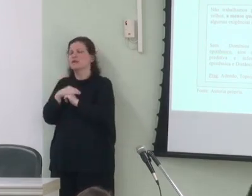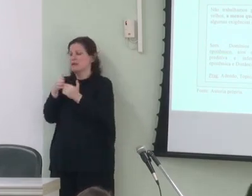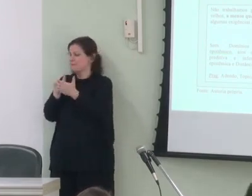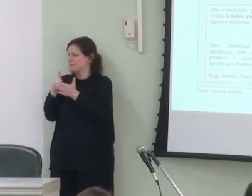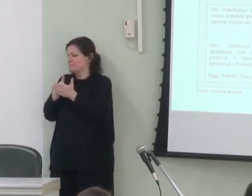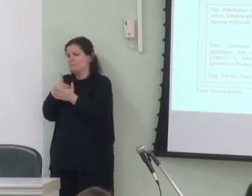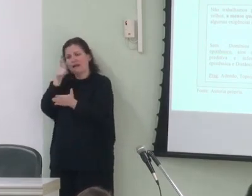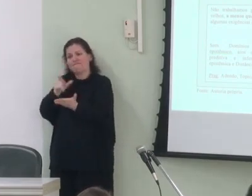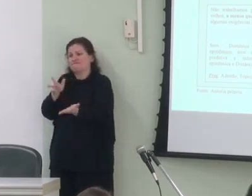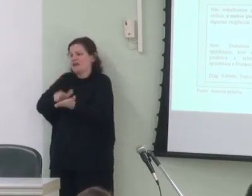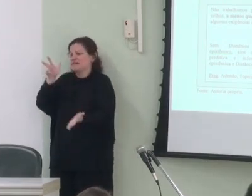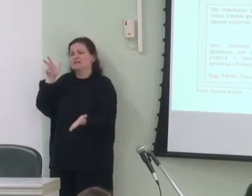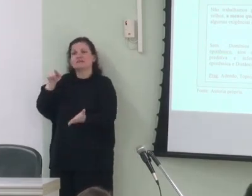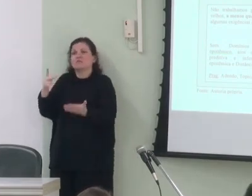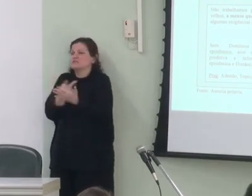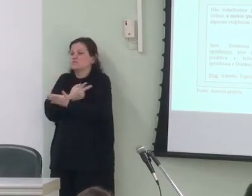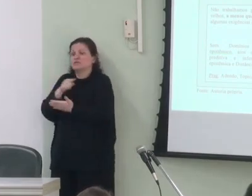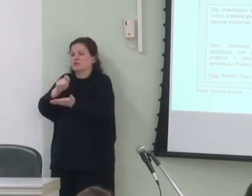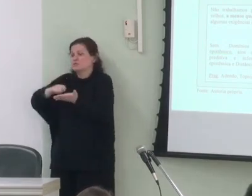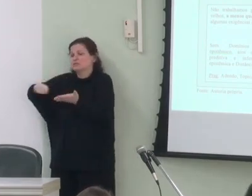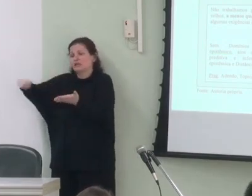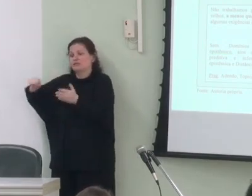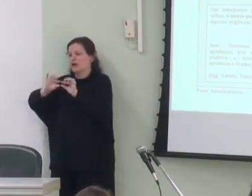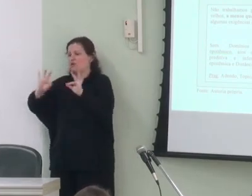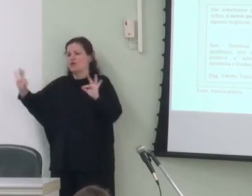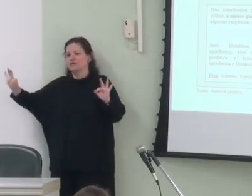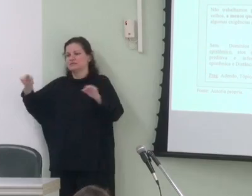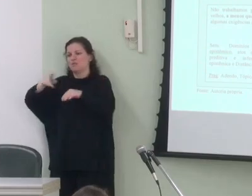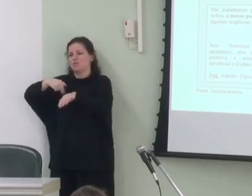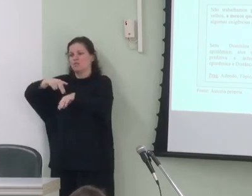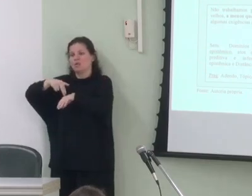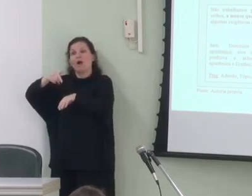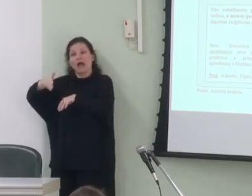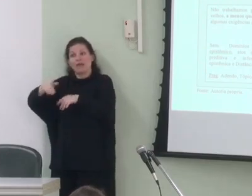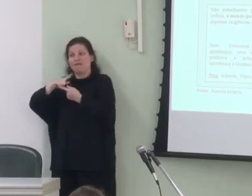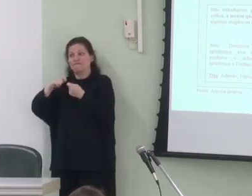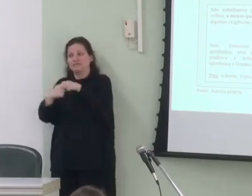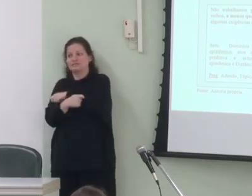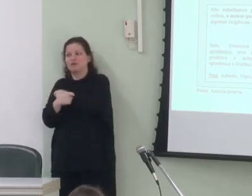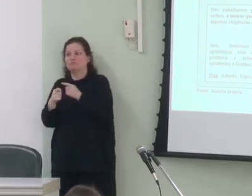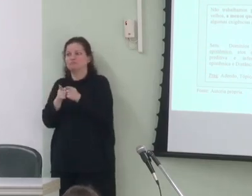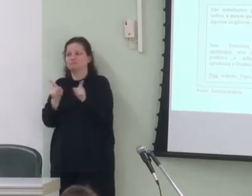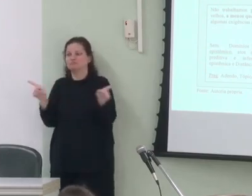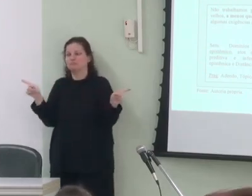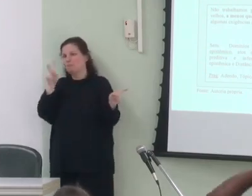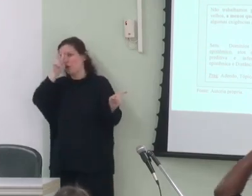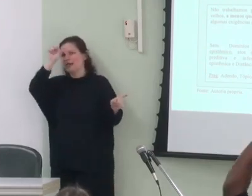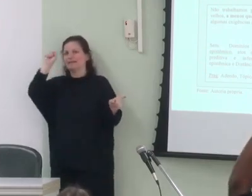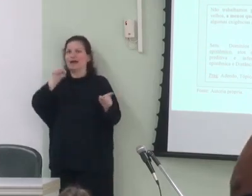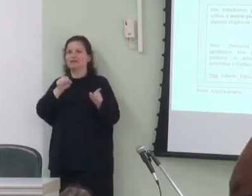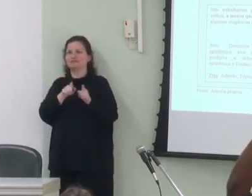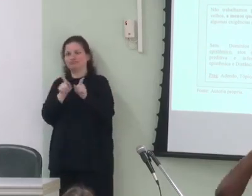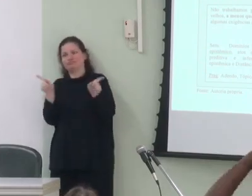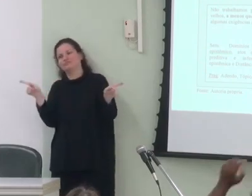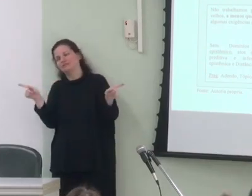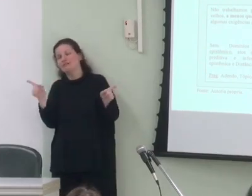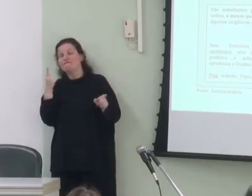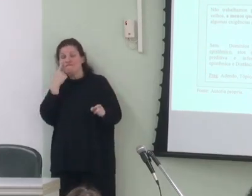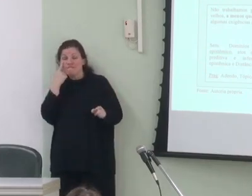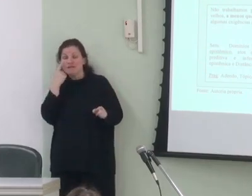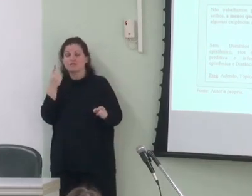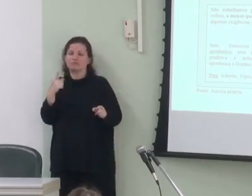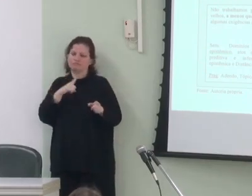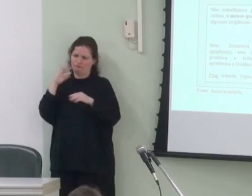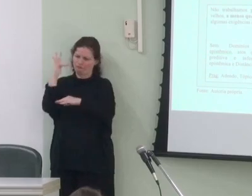a validação da situação descrita na oração núcleo daí a inversão de polaridade vejam que embora